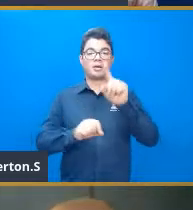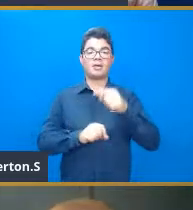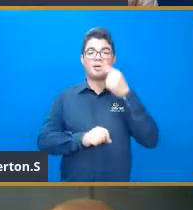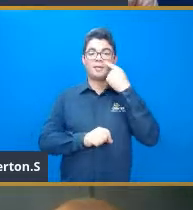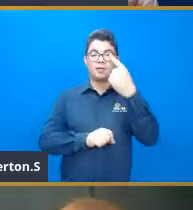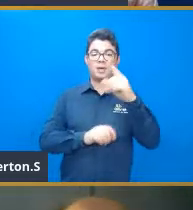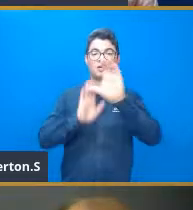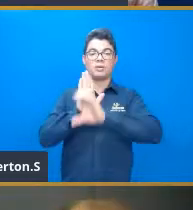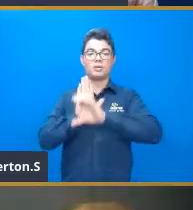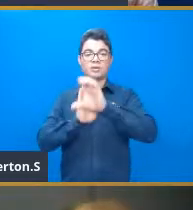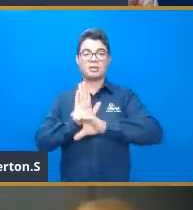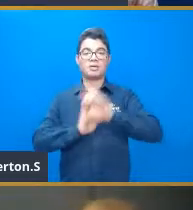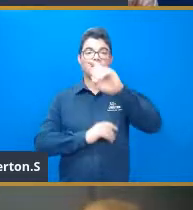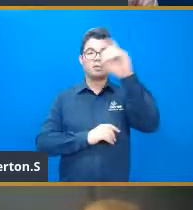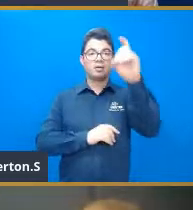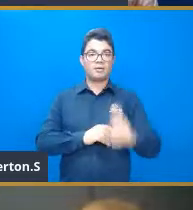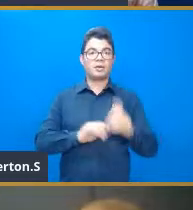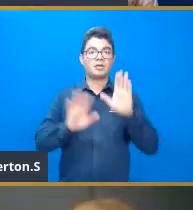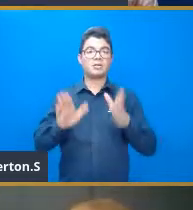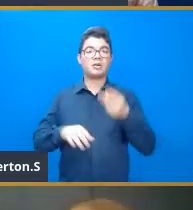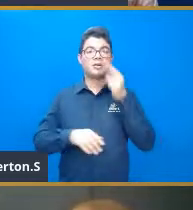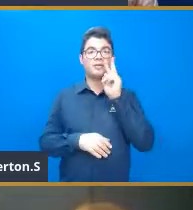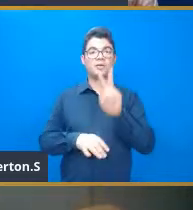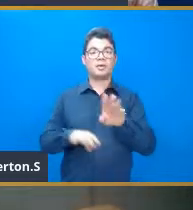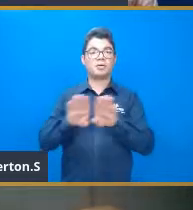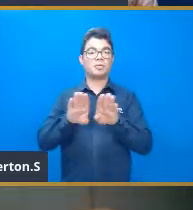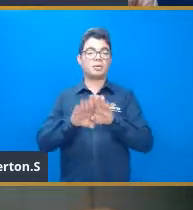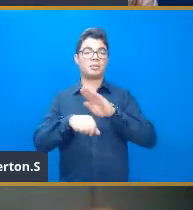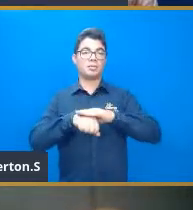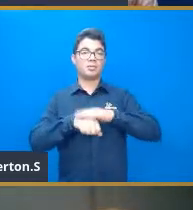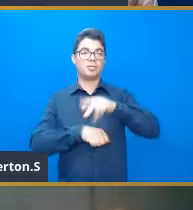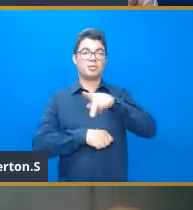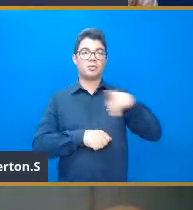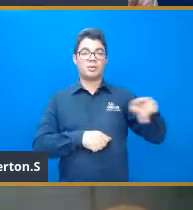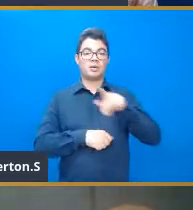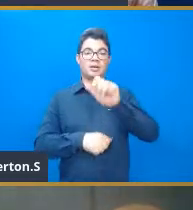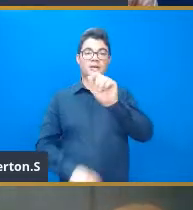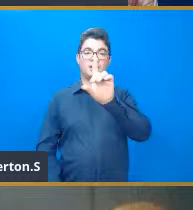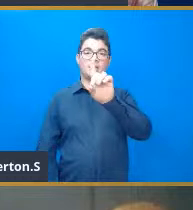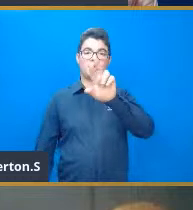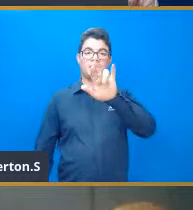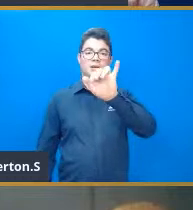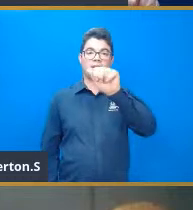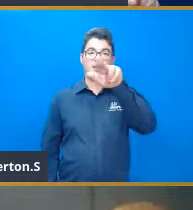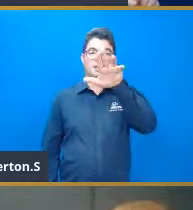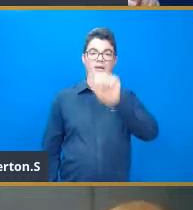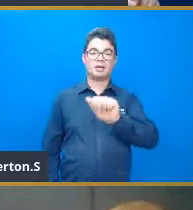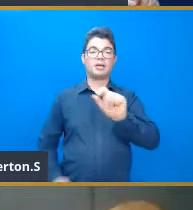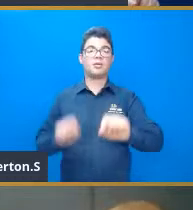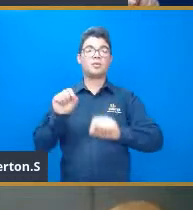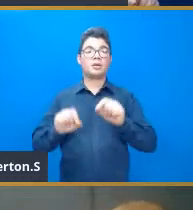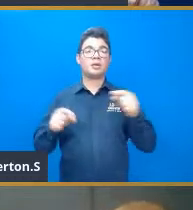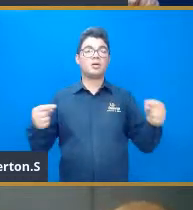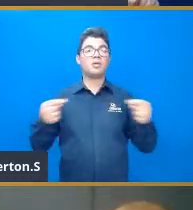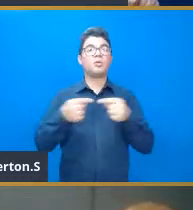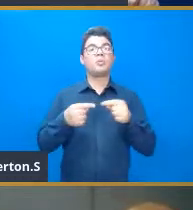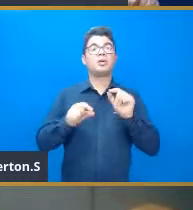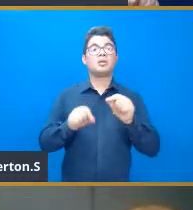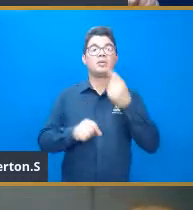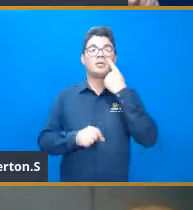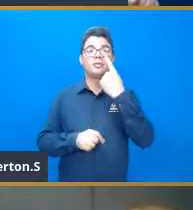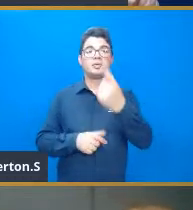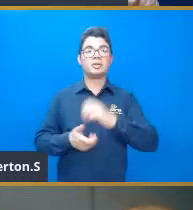conceito da derivada que vocês já viram ali com a professora Adriana. E a derivada, ela tem a ver com a